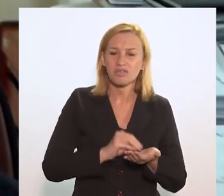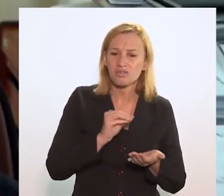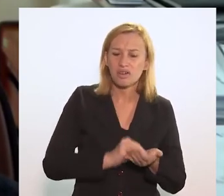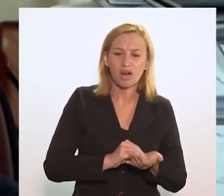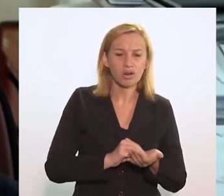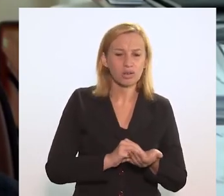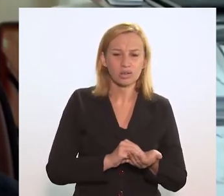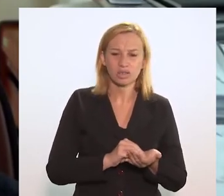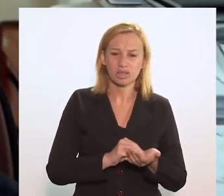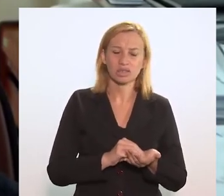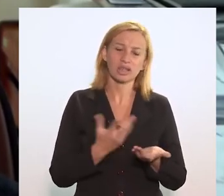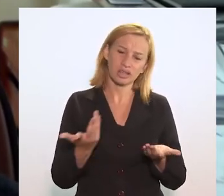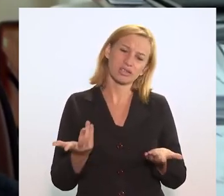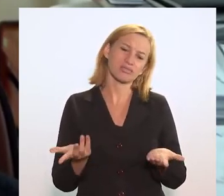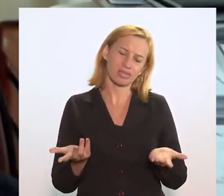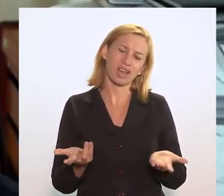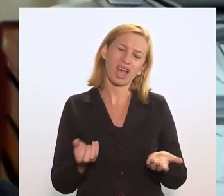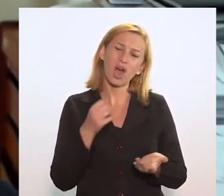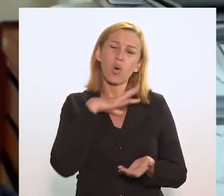soco, isso é muito ruim.